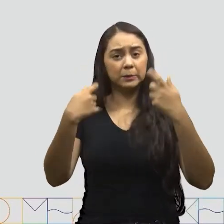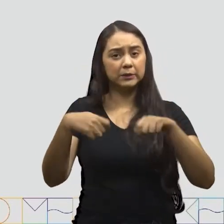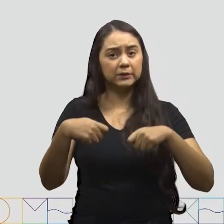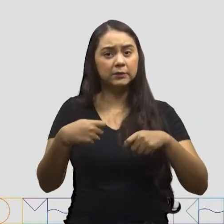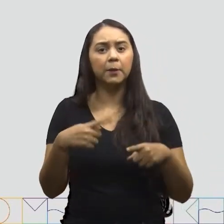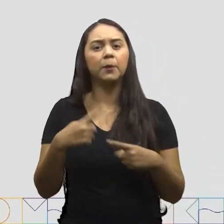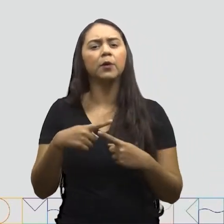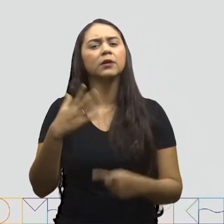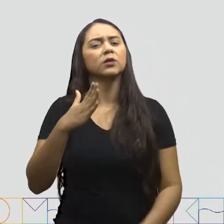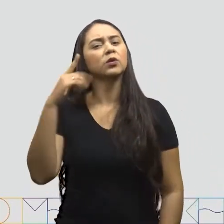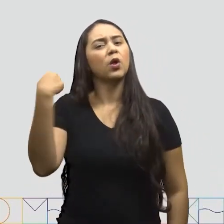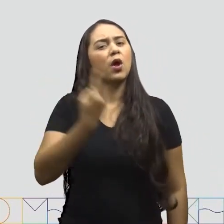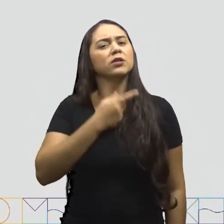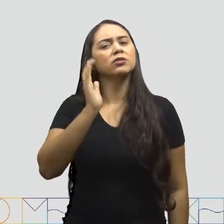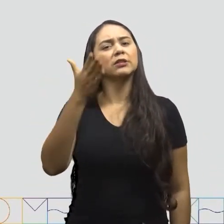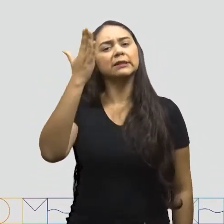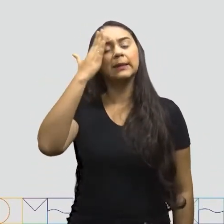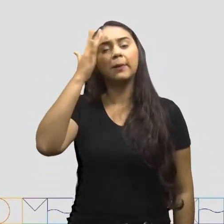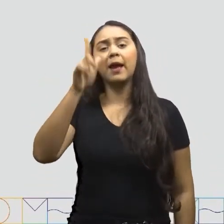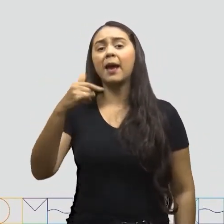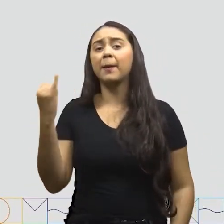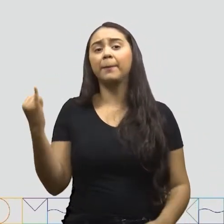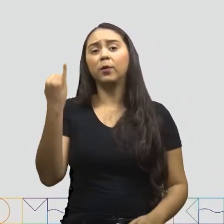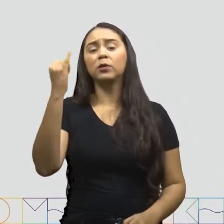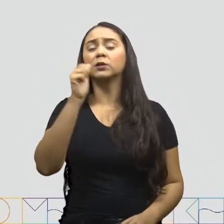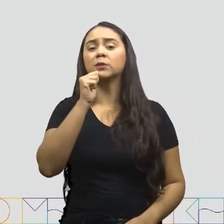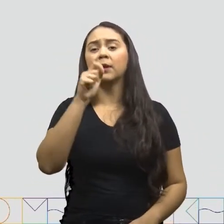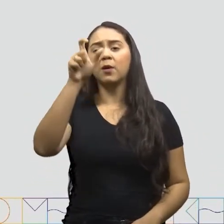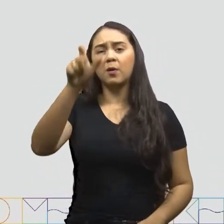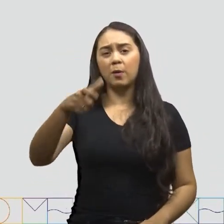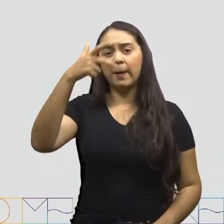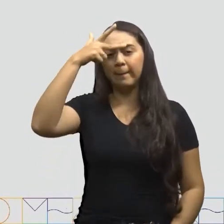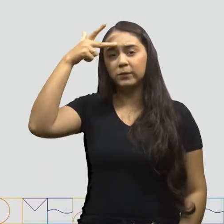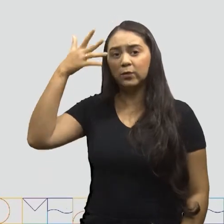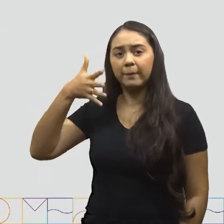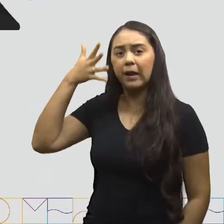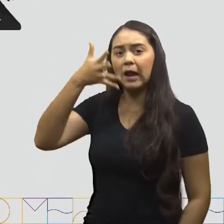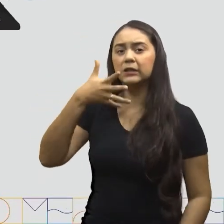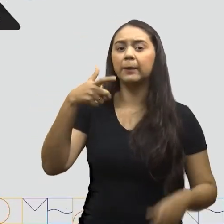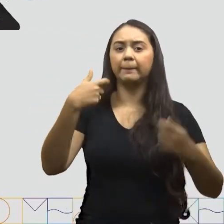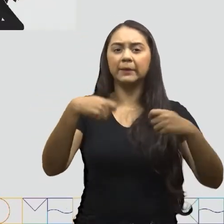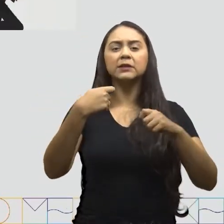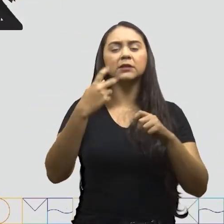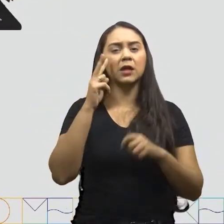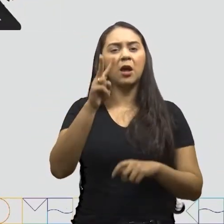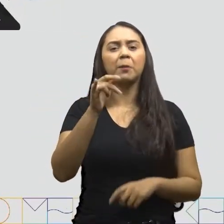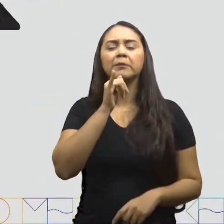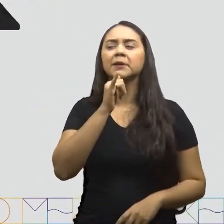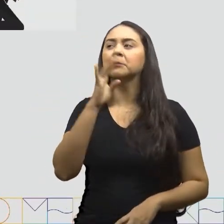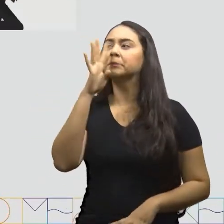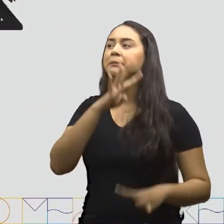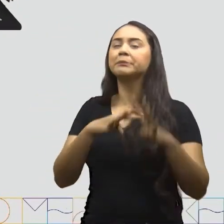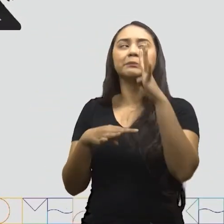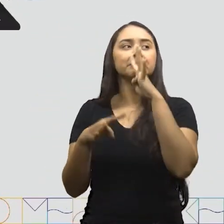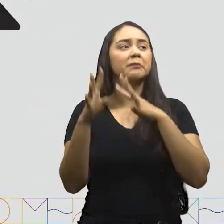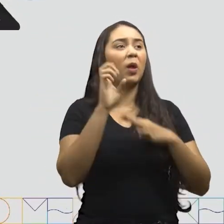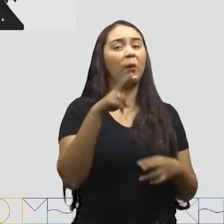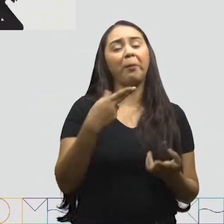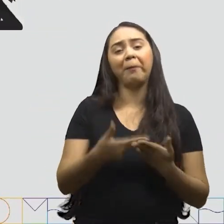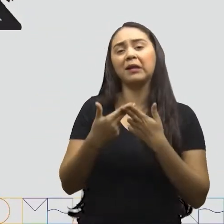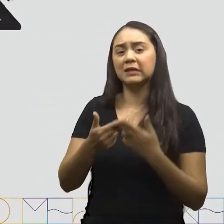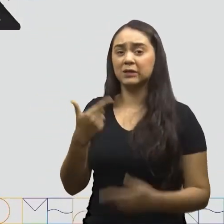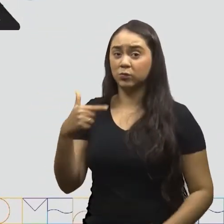o quanto é importante Darmos atenção Ao que o outro fala Nada de se distrair Ou ficar